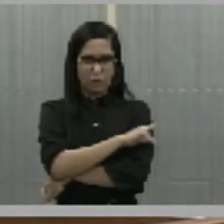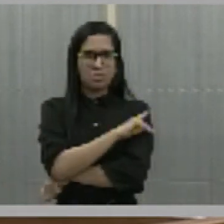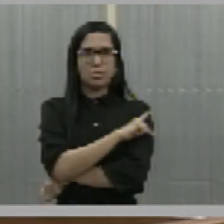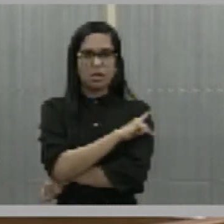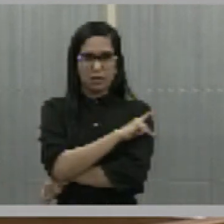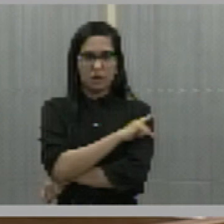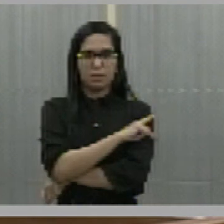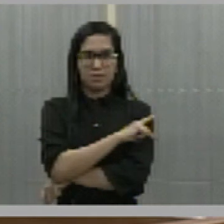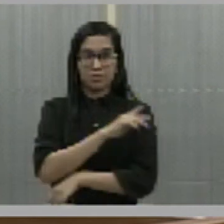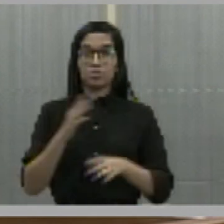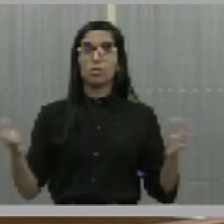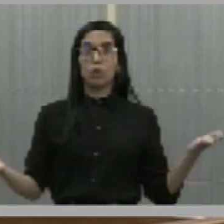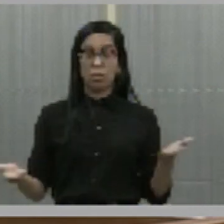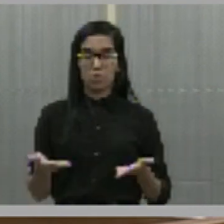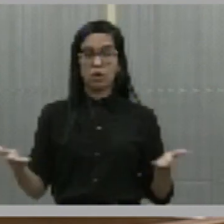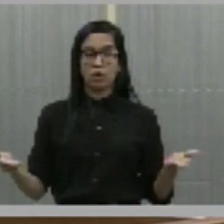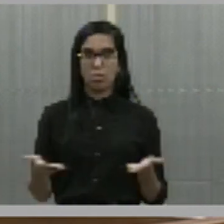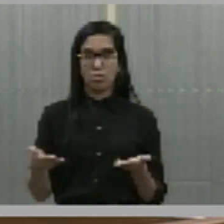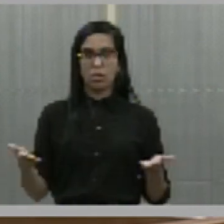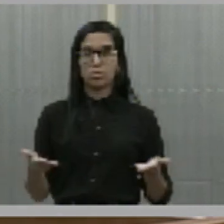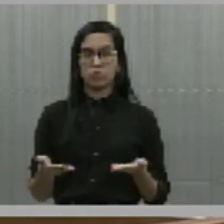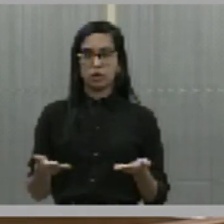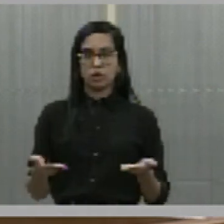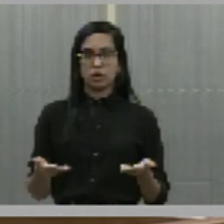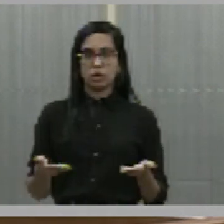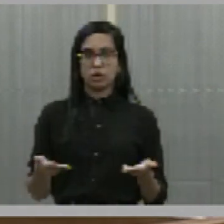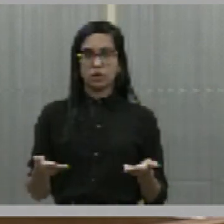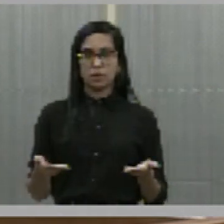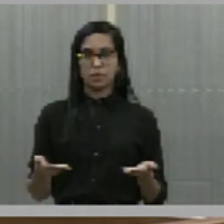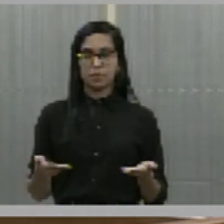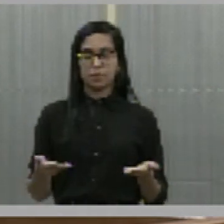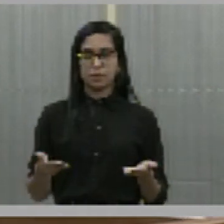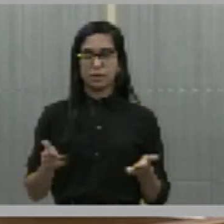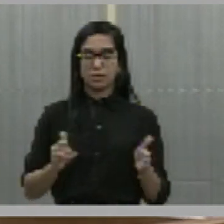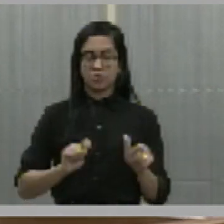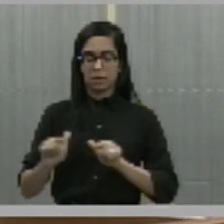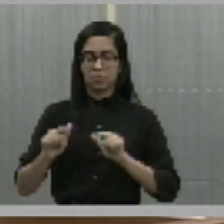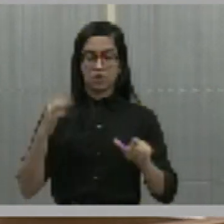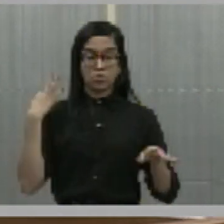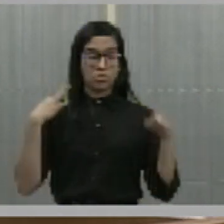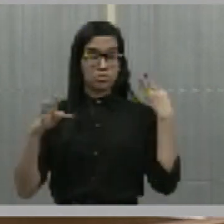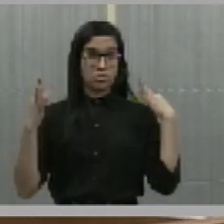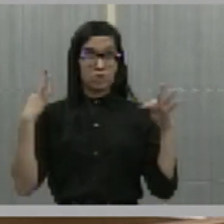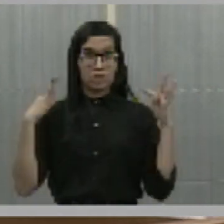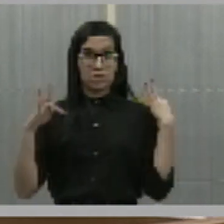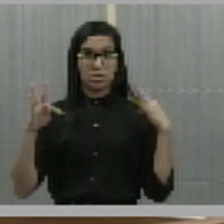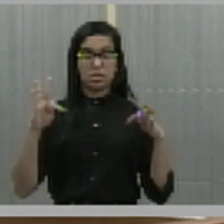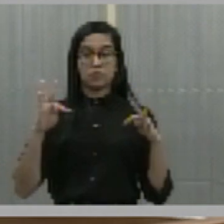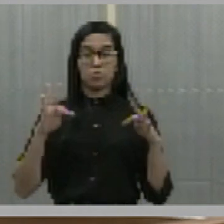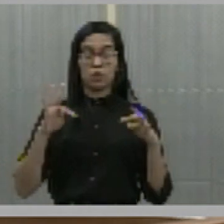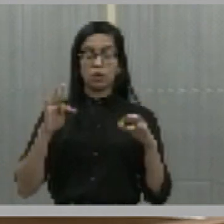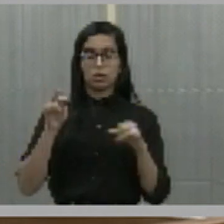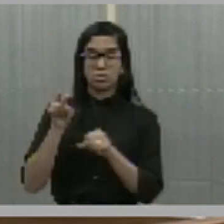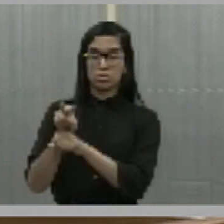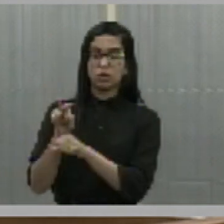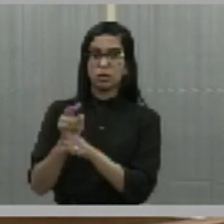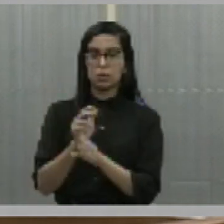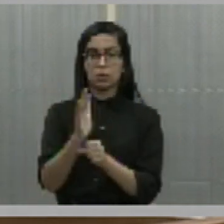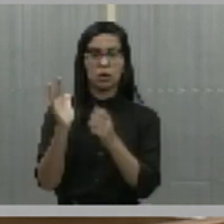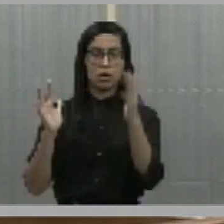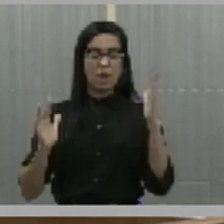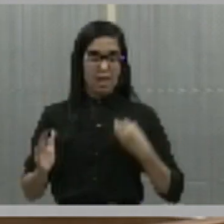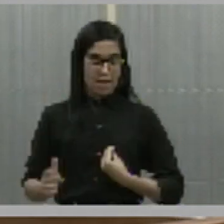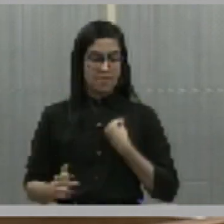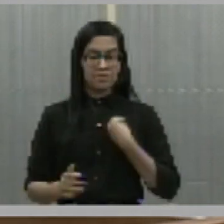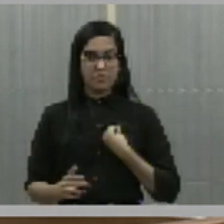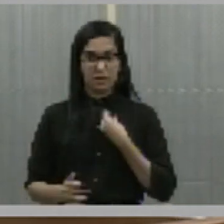lugares que hoje se trabalha o turismo ecológico, uma vida de Niede Guidon. Tive